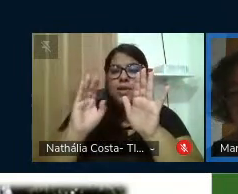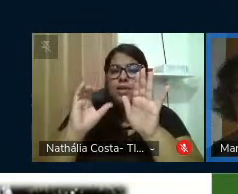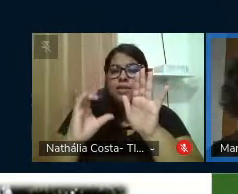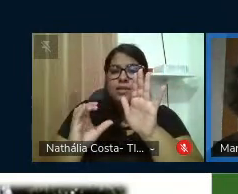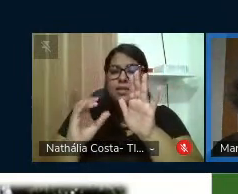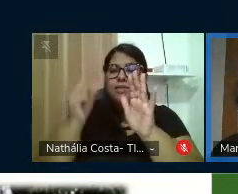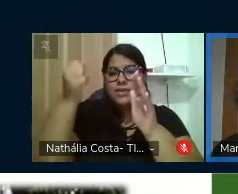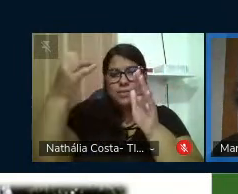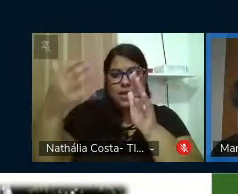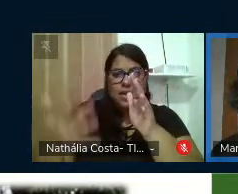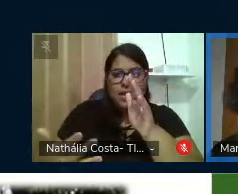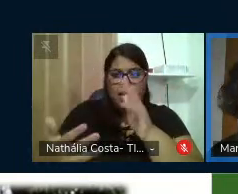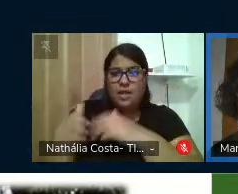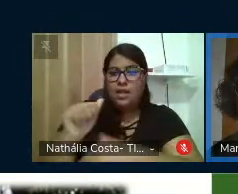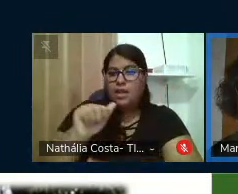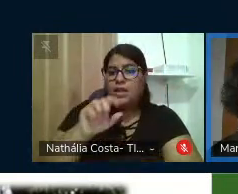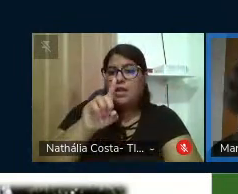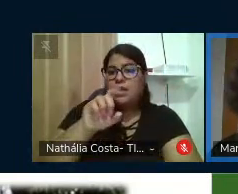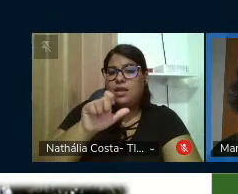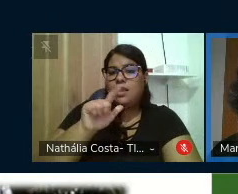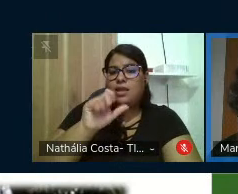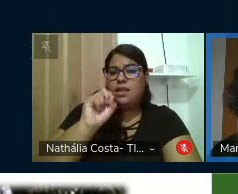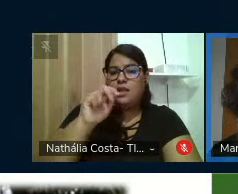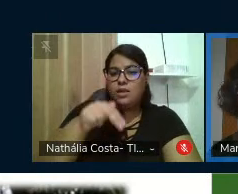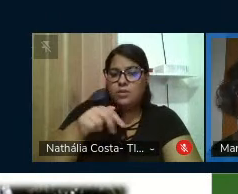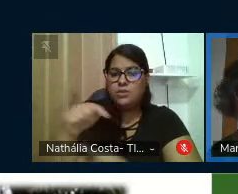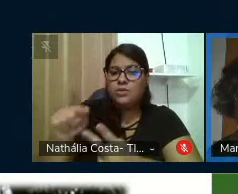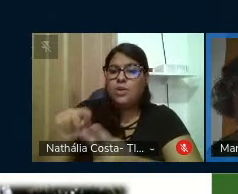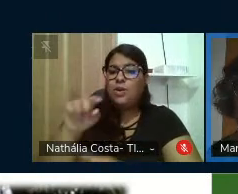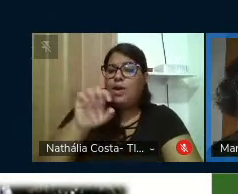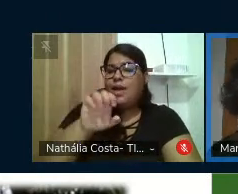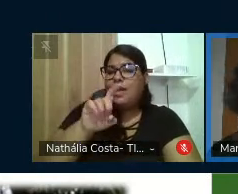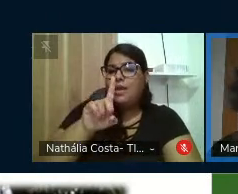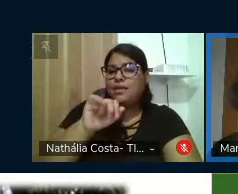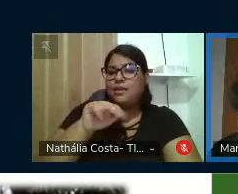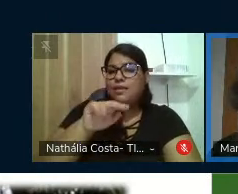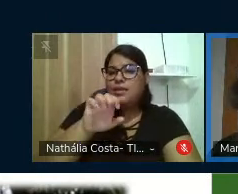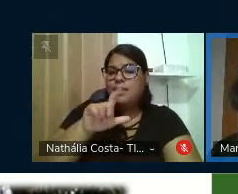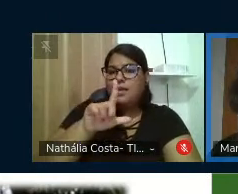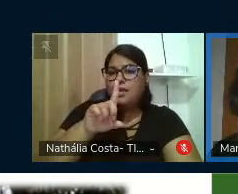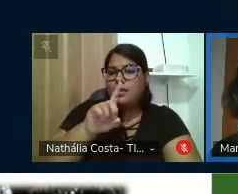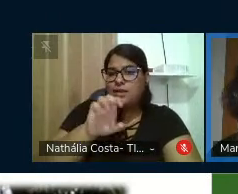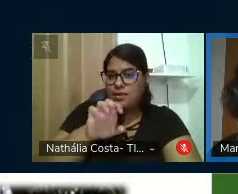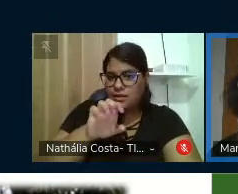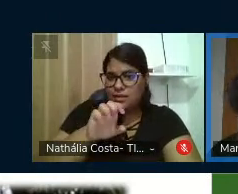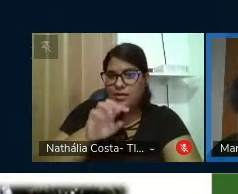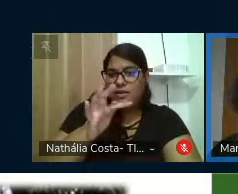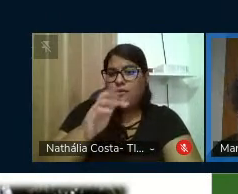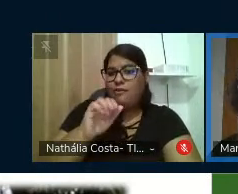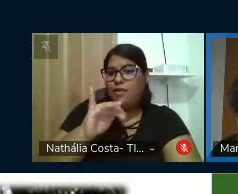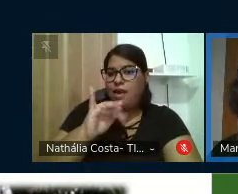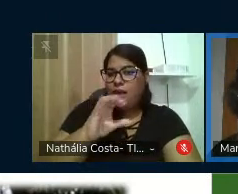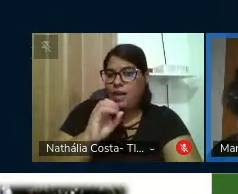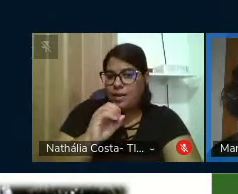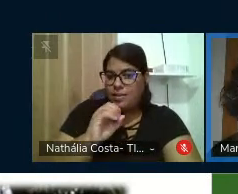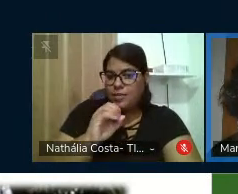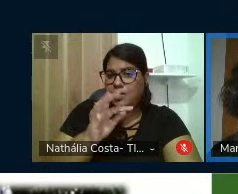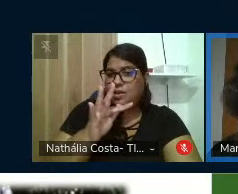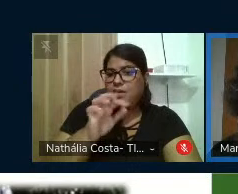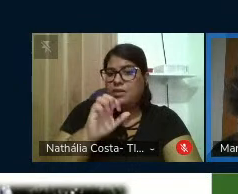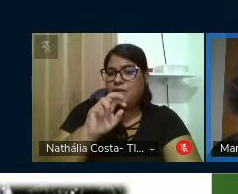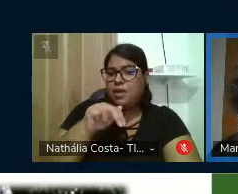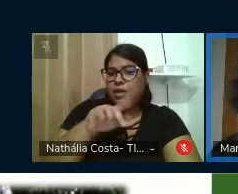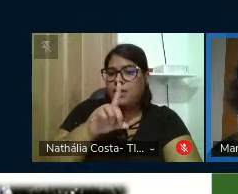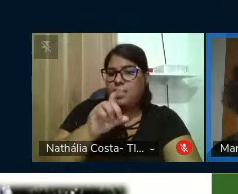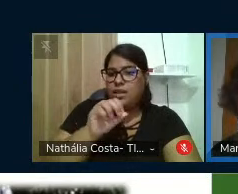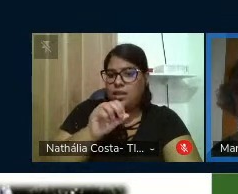a citar. Adelso Cagliari, Edneide Leitão, Fábio Santos, Fernando Porto